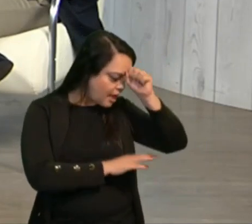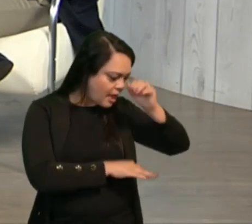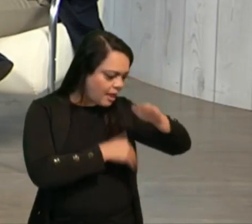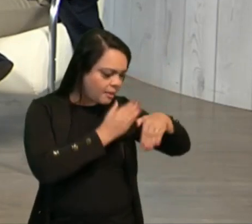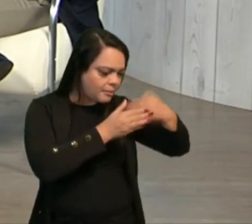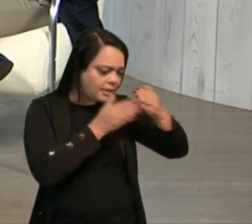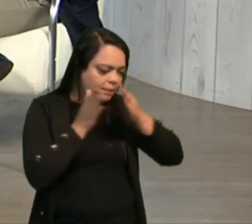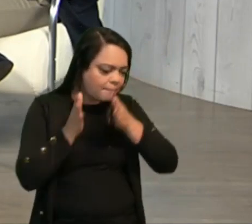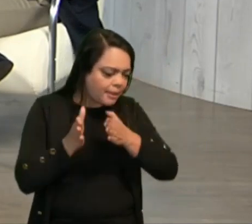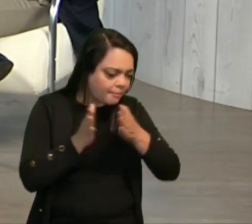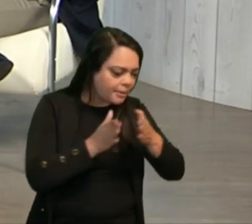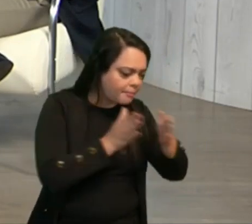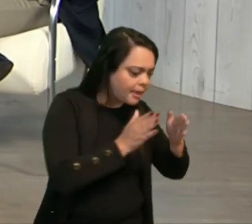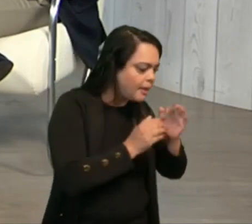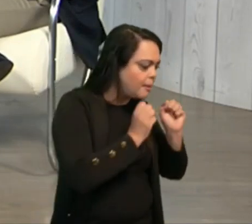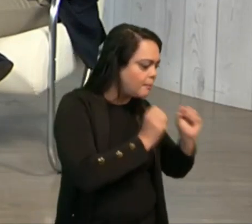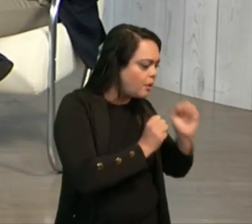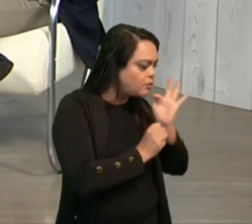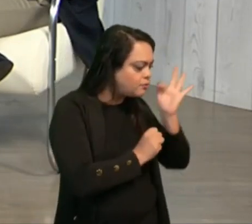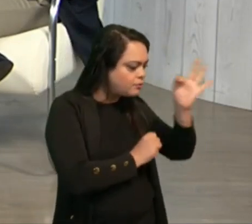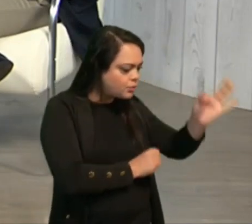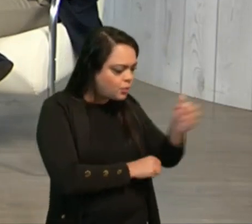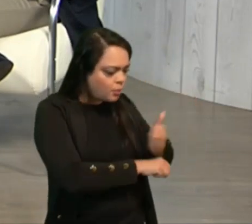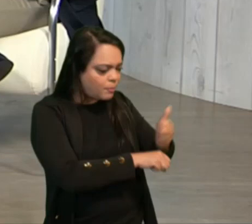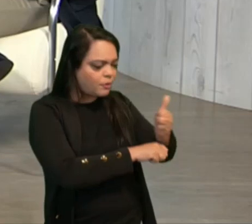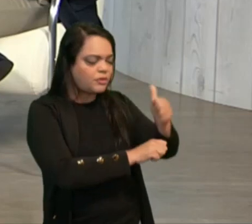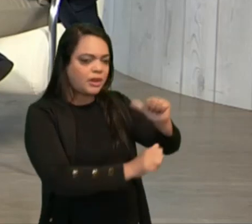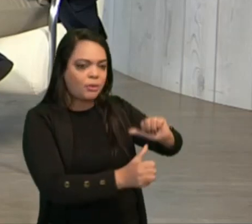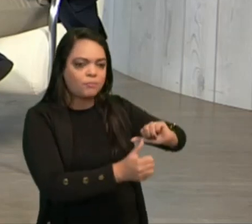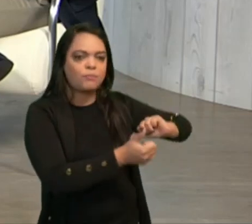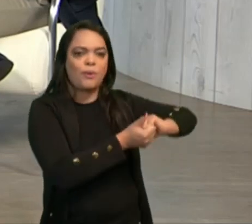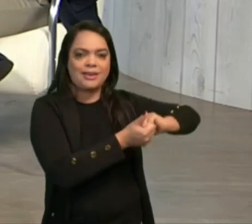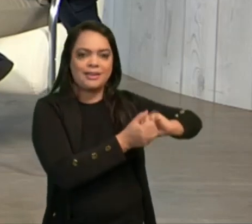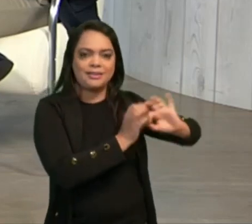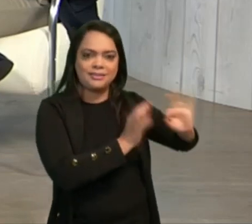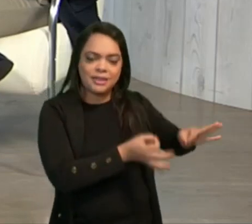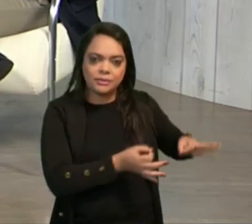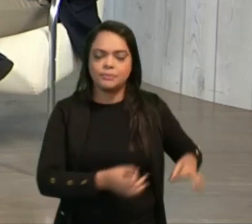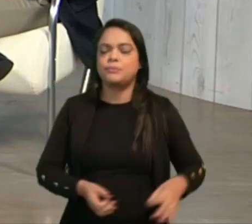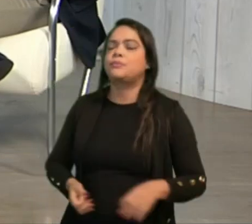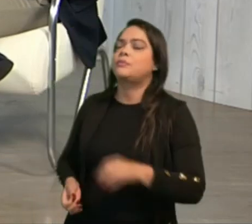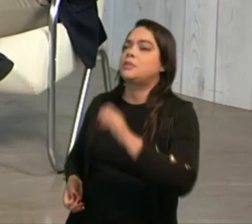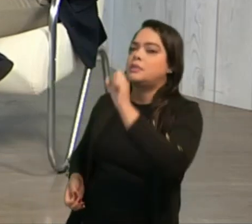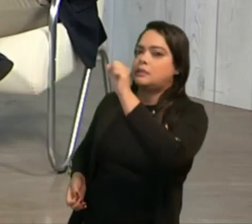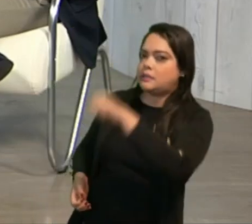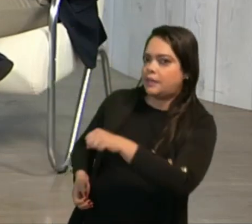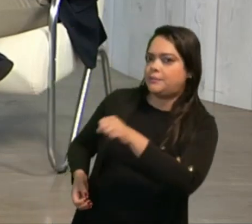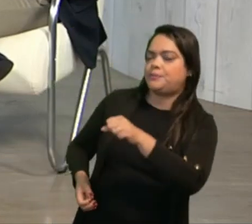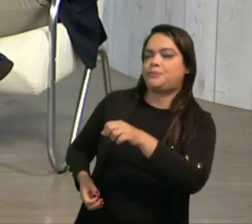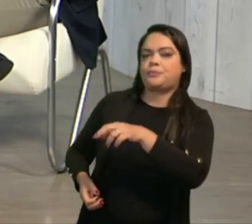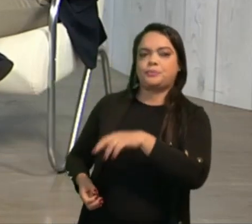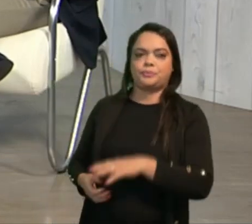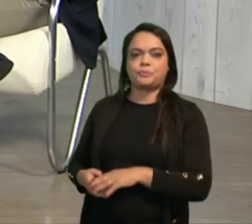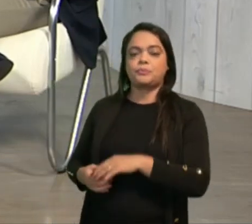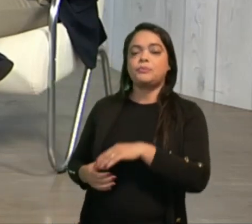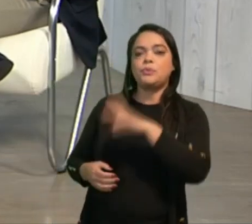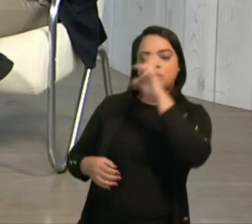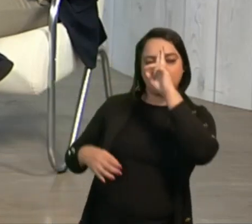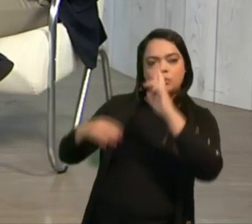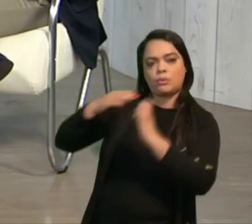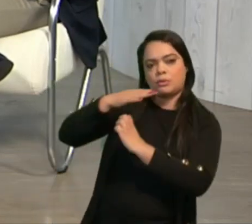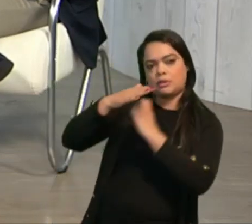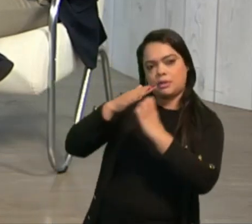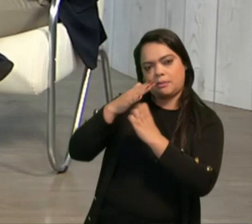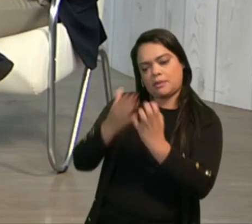etapas e pode formar uma mão de obra muito mais qualificada, inclusive. Exato. O empresário, quando recebe esse jovem,